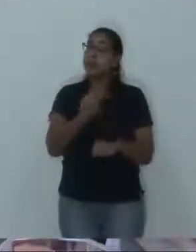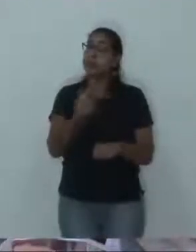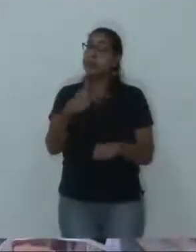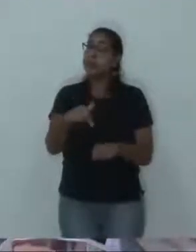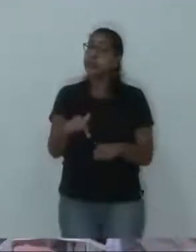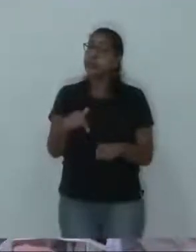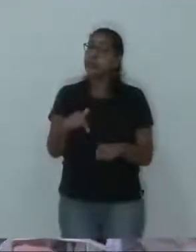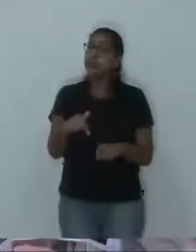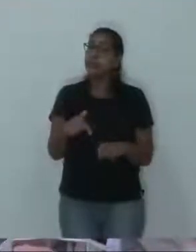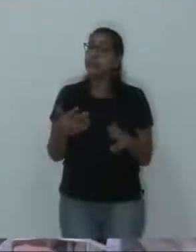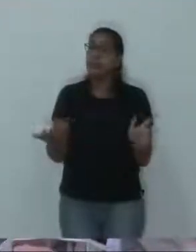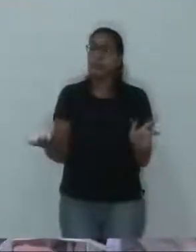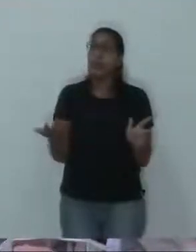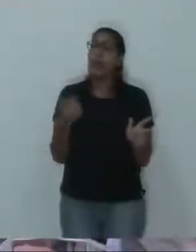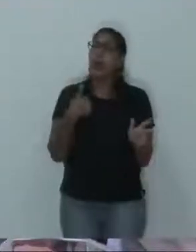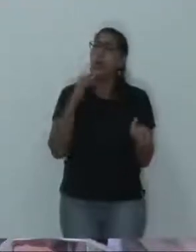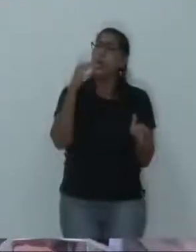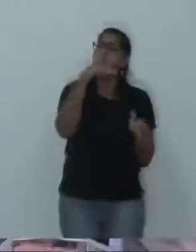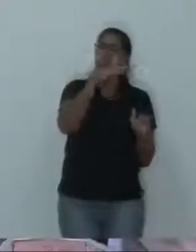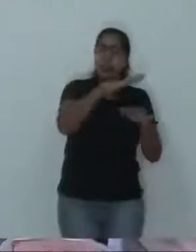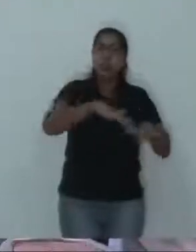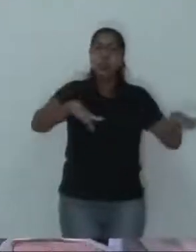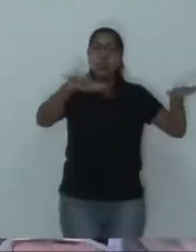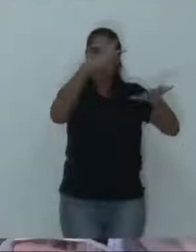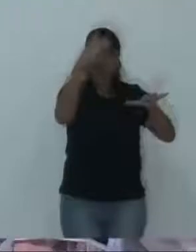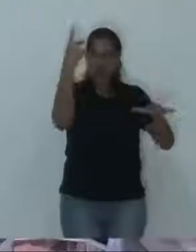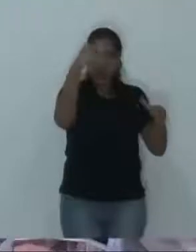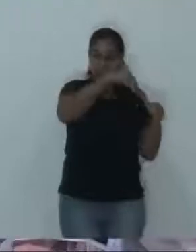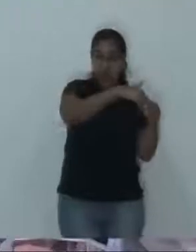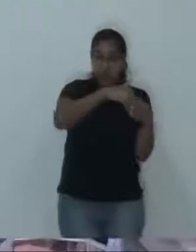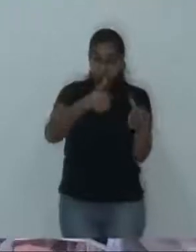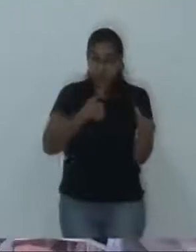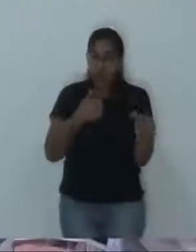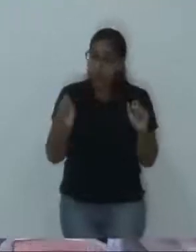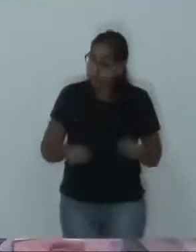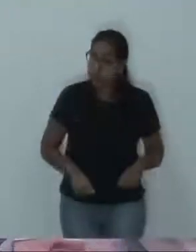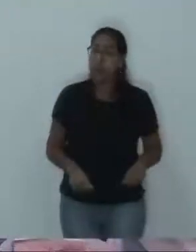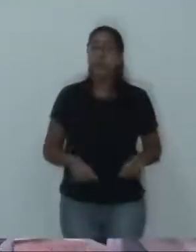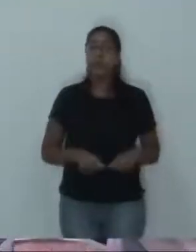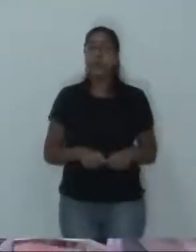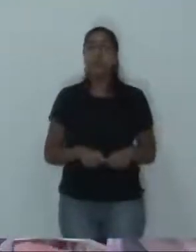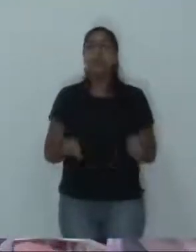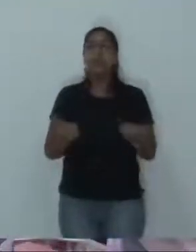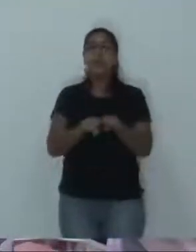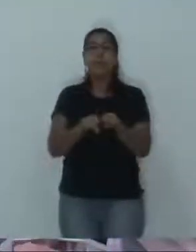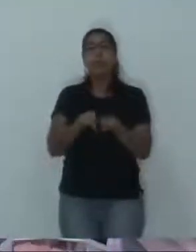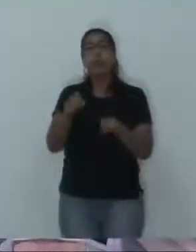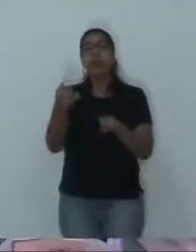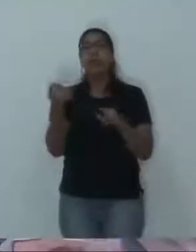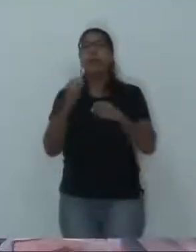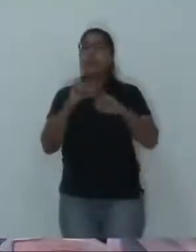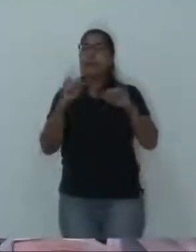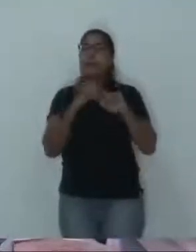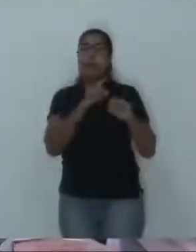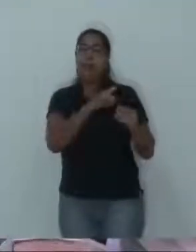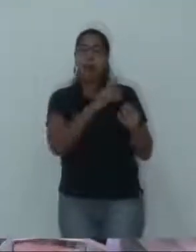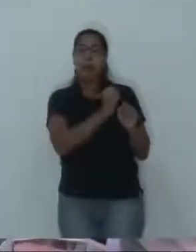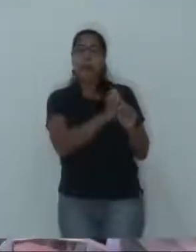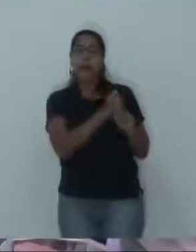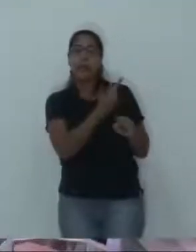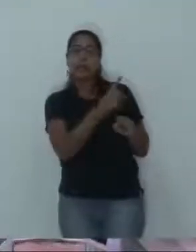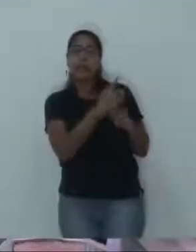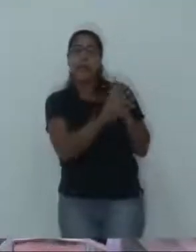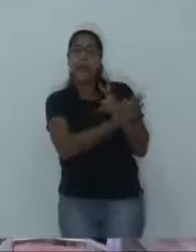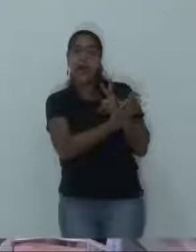Falou-se, então, de uma questão de inelegibilidade, que ele falou, que minhas contas, o presidente, mas ele esqueceu de